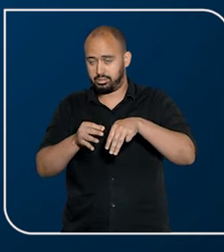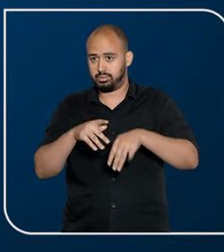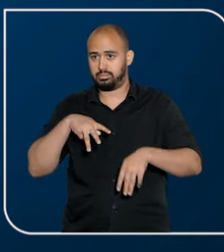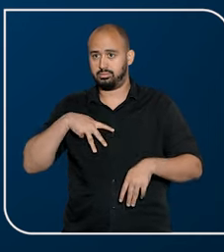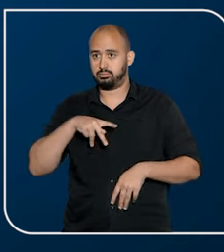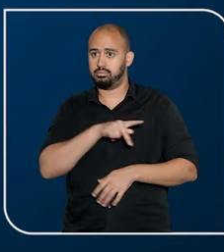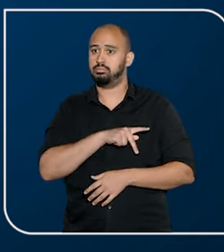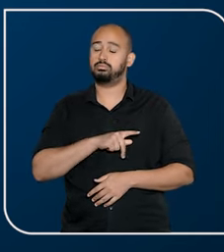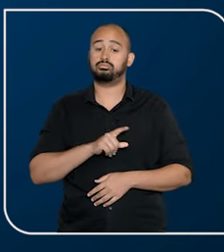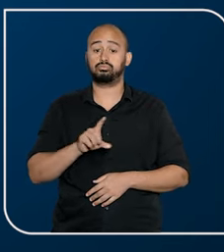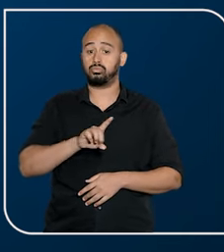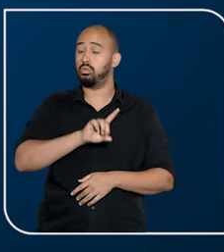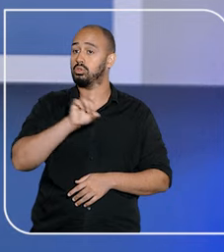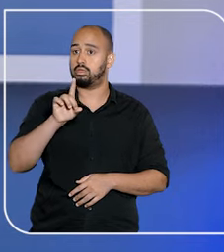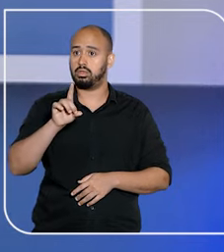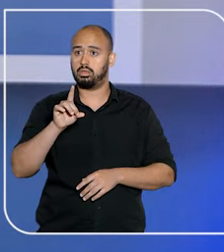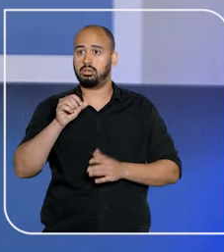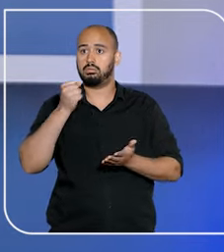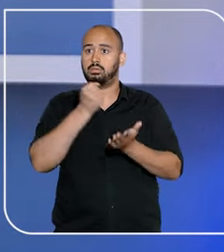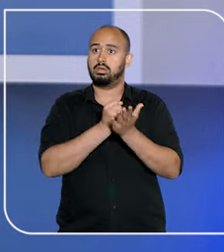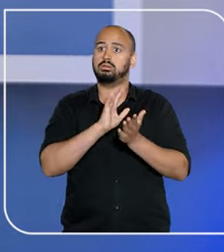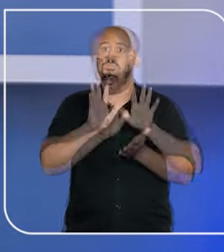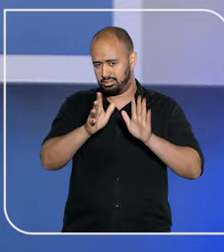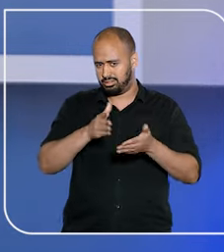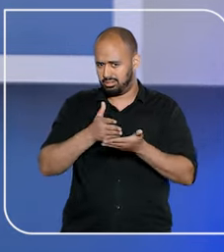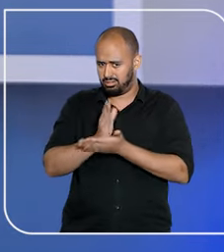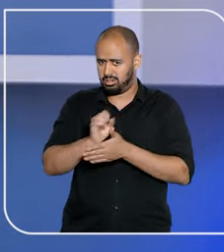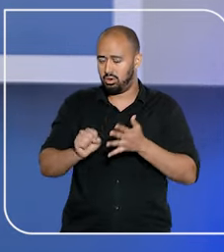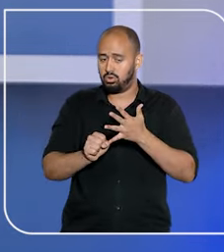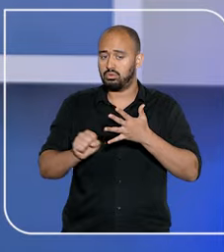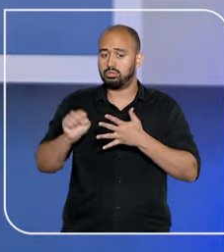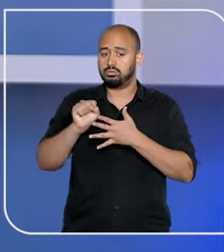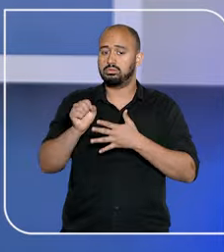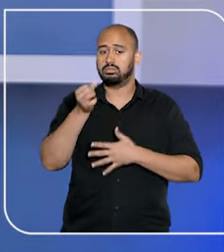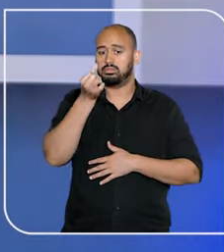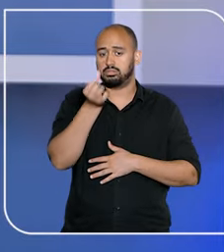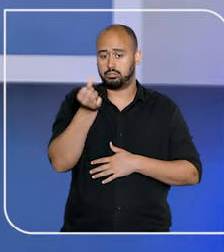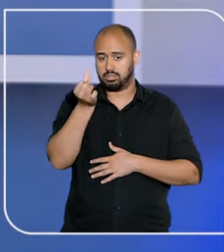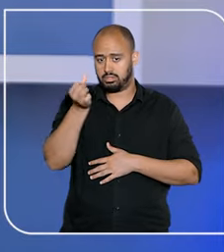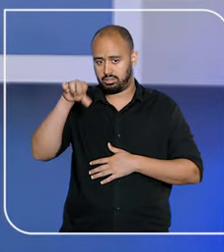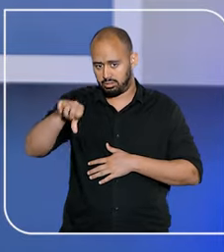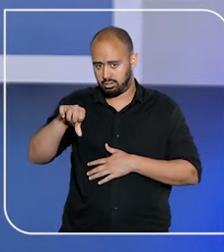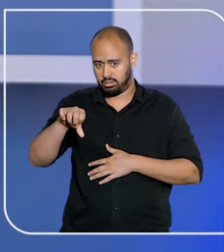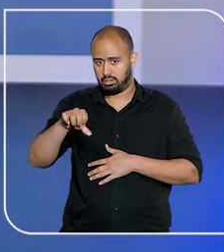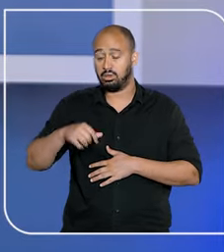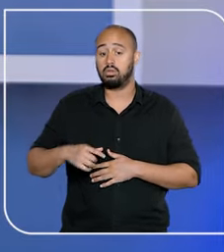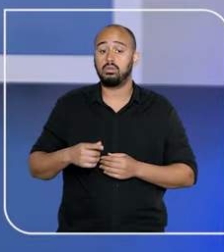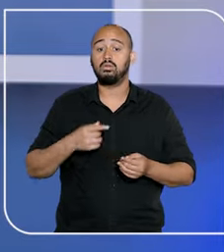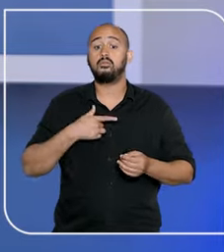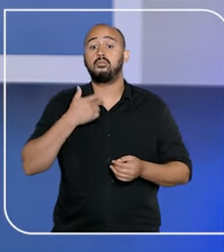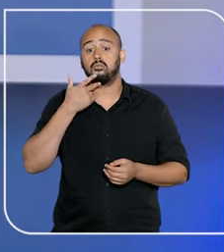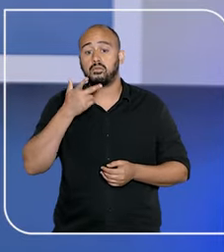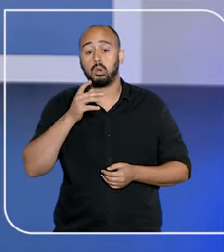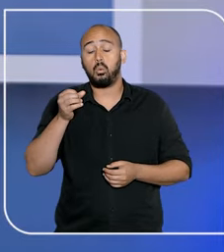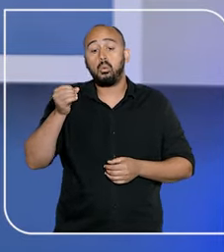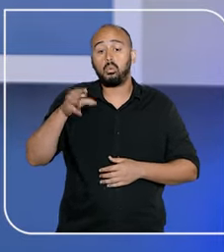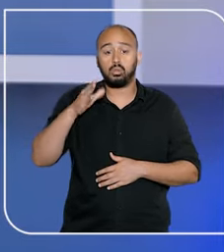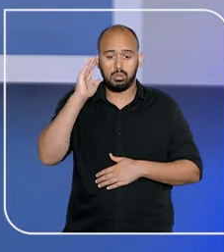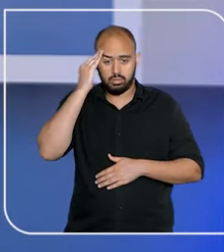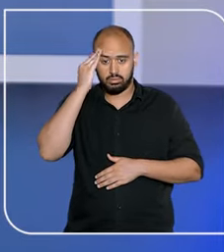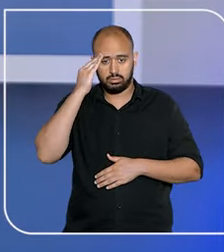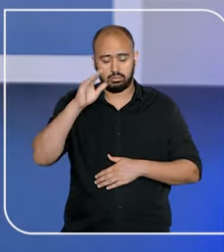ainda não tem data marcada. Na terceira sessão, os ministros aprovaram a súmula 669.